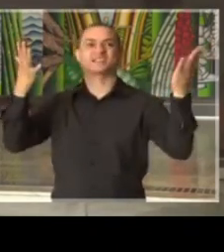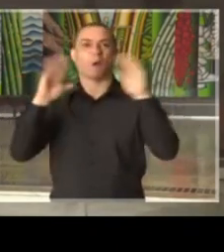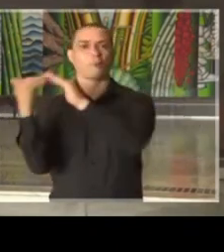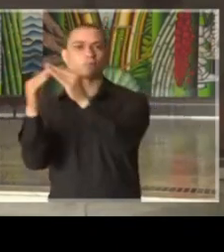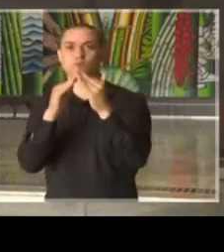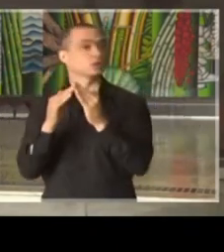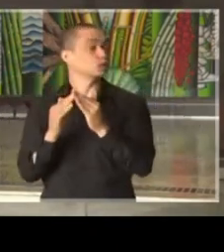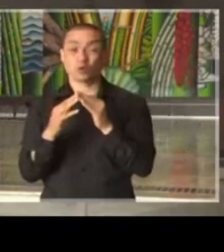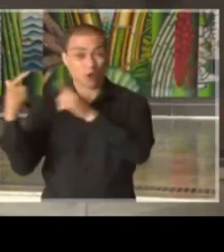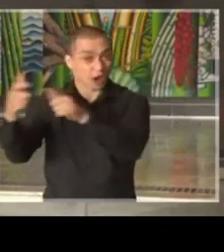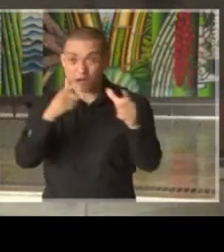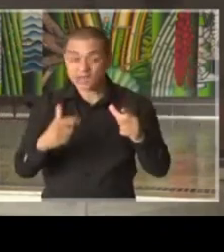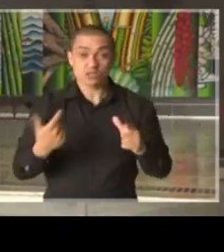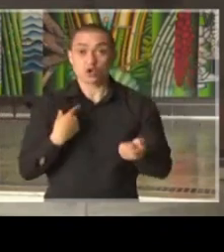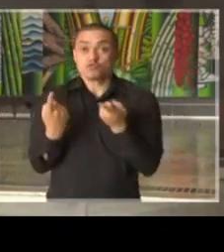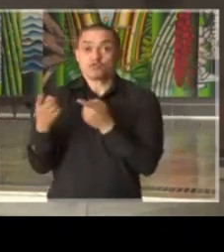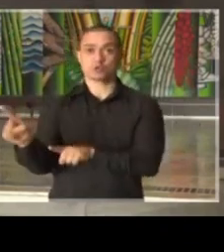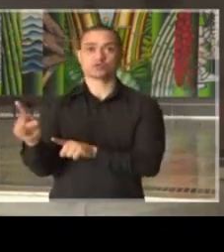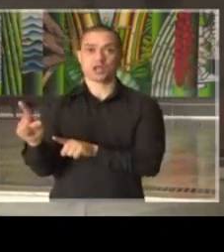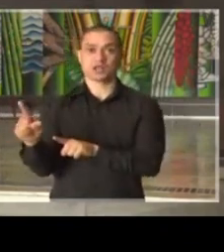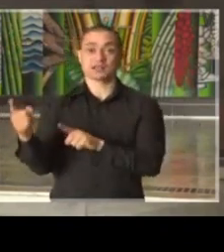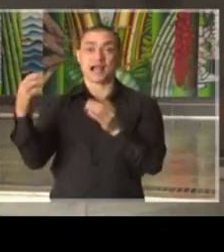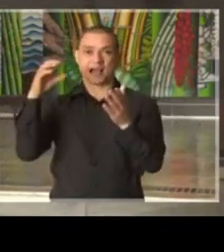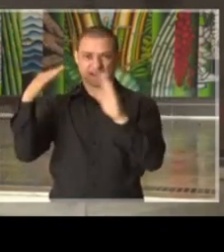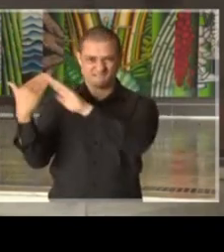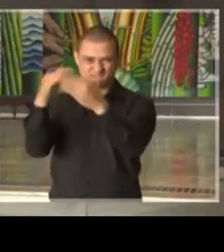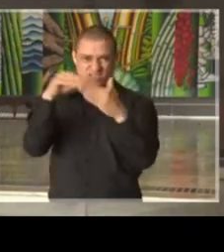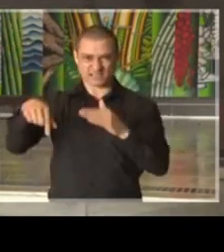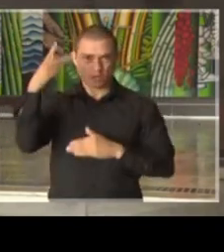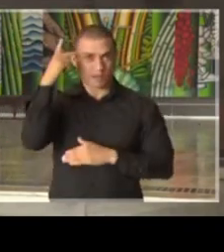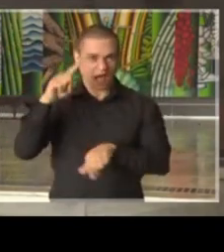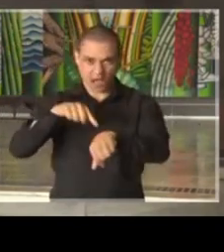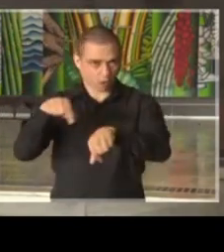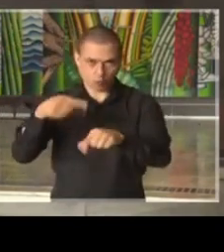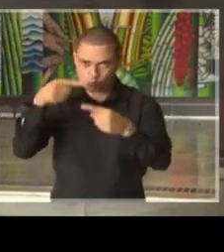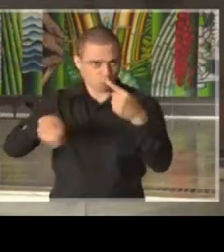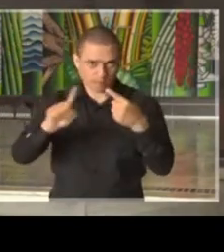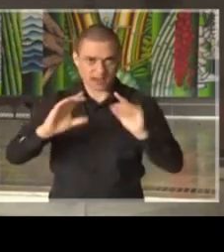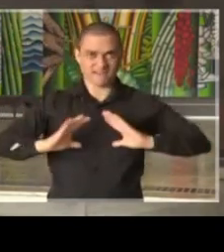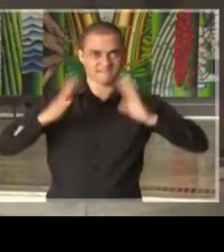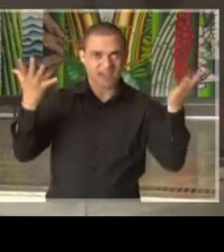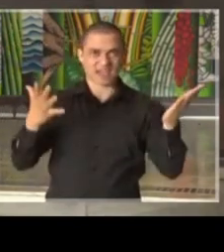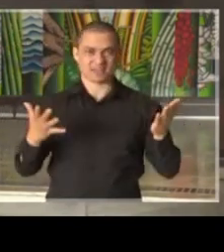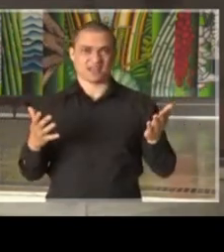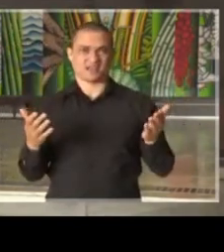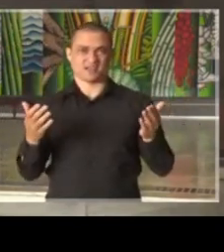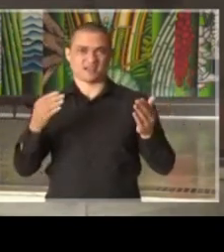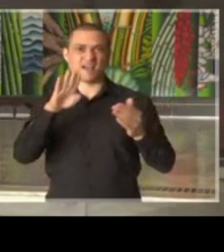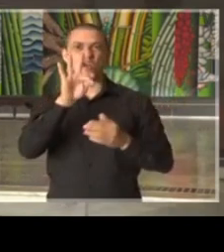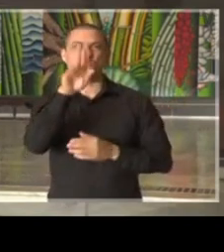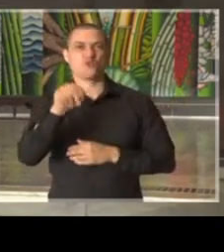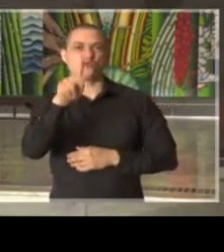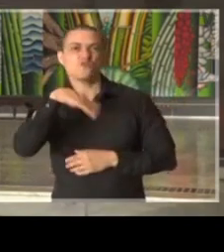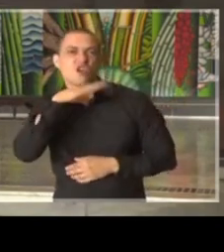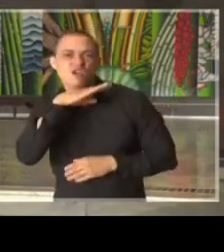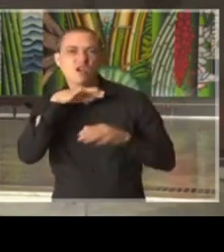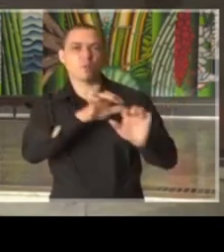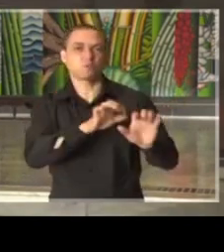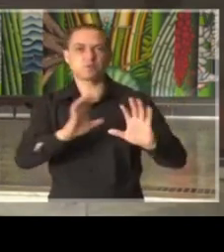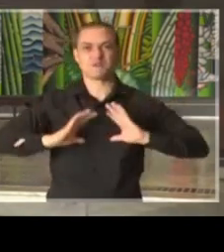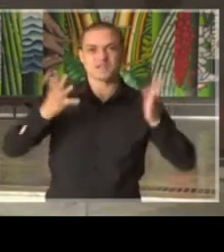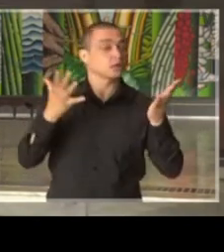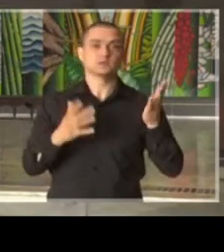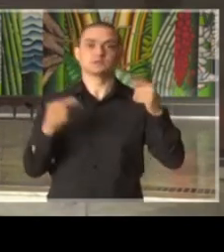aonde for, em comunidades em São Paulo. Agora não é hora de fazer festa, não é hora de fazer baile funk, não é hora de fazer nenhum tipo de